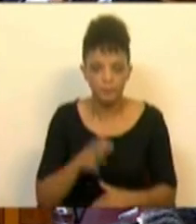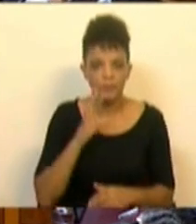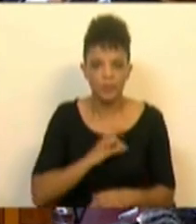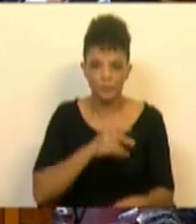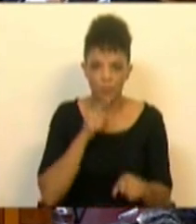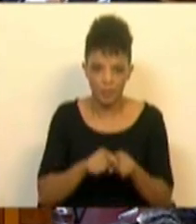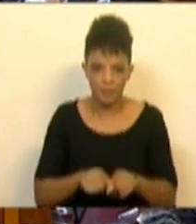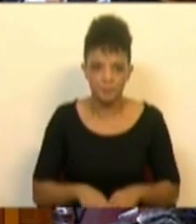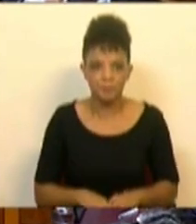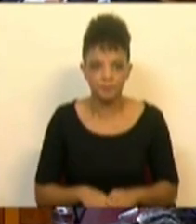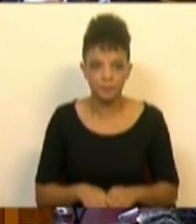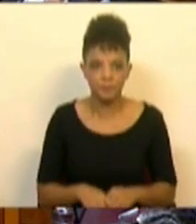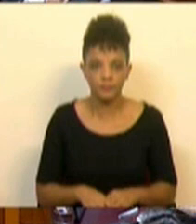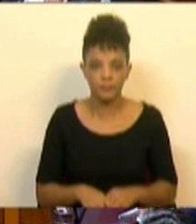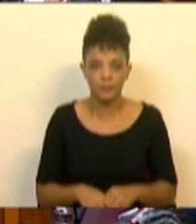Sra. Deputada,